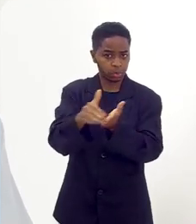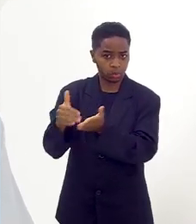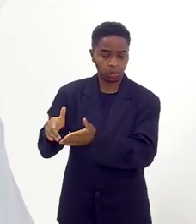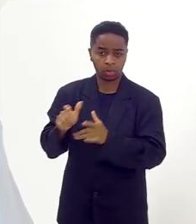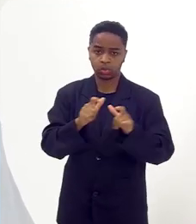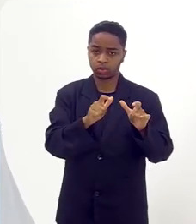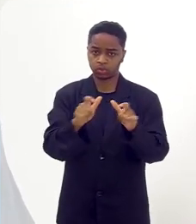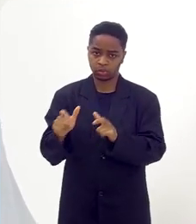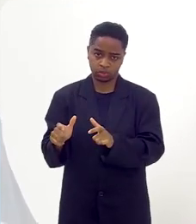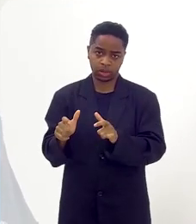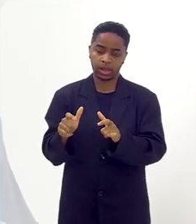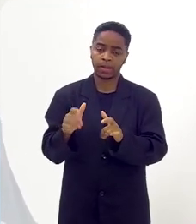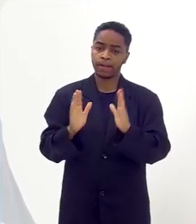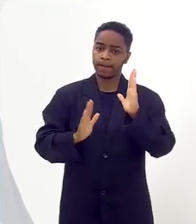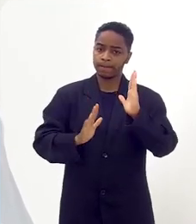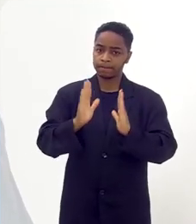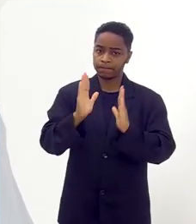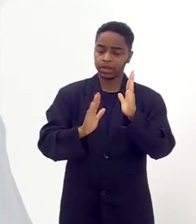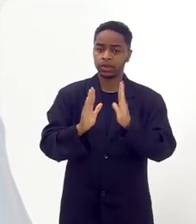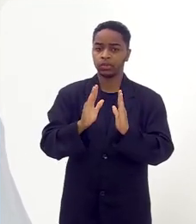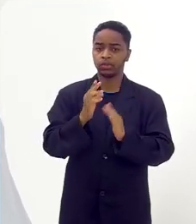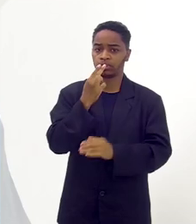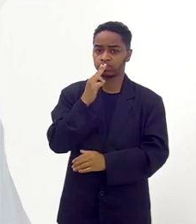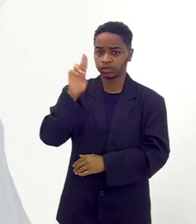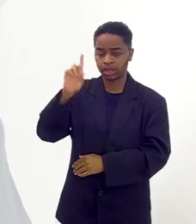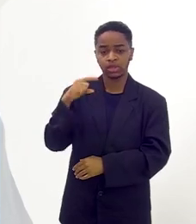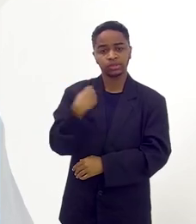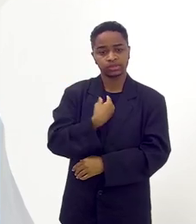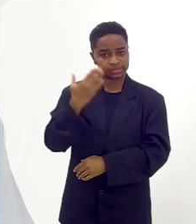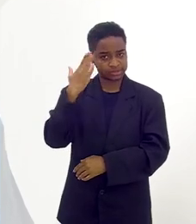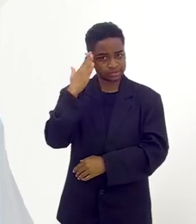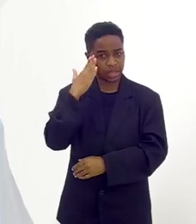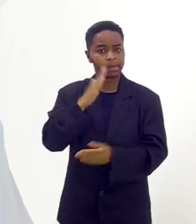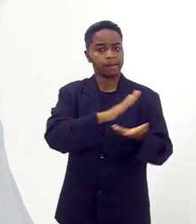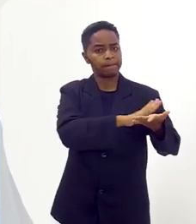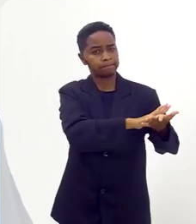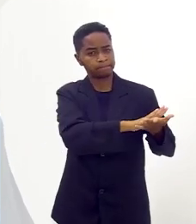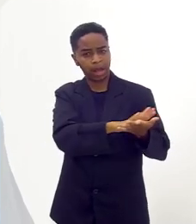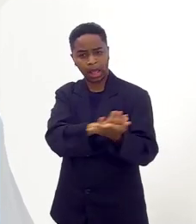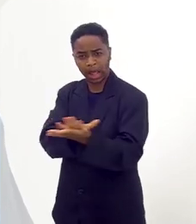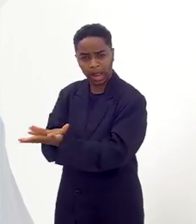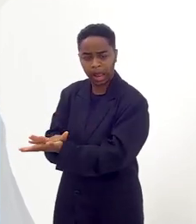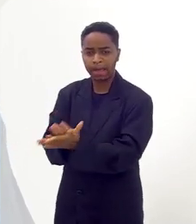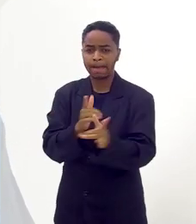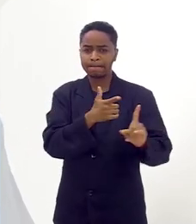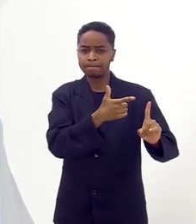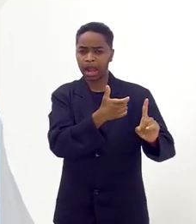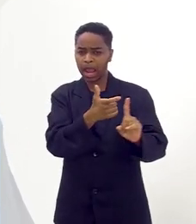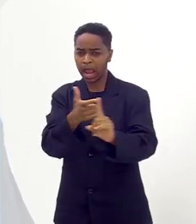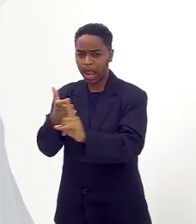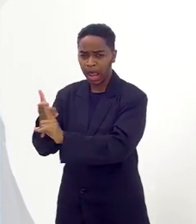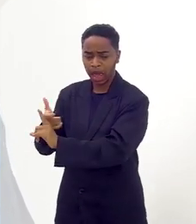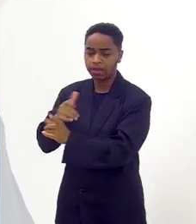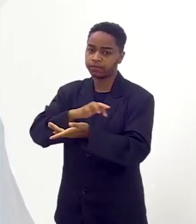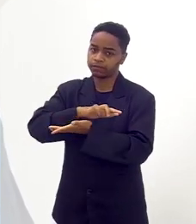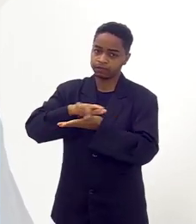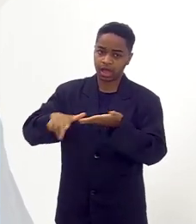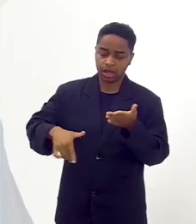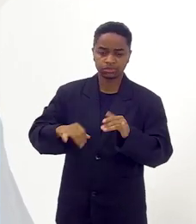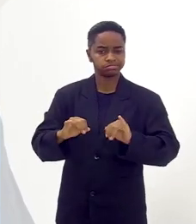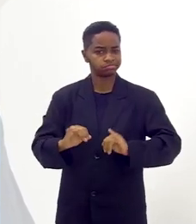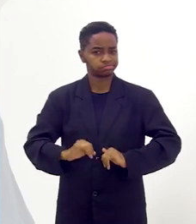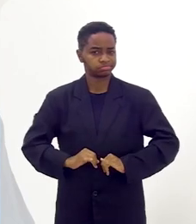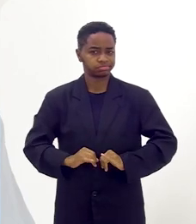foram expulsos. Durante o Holocausto, a gente sabe que muitos foram dizimados,